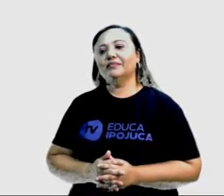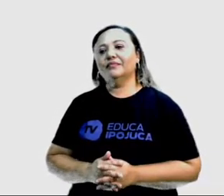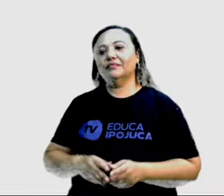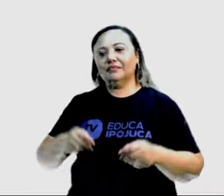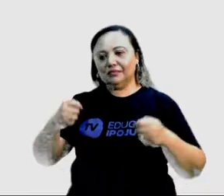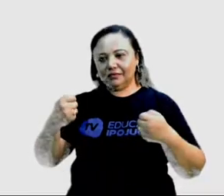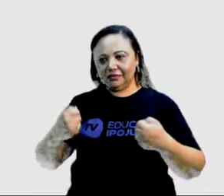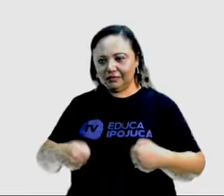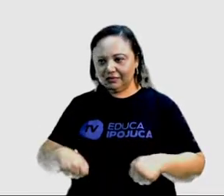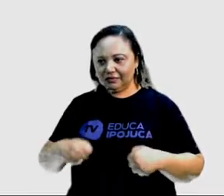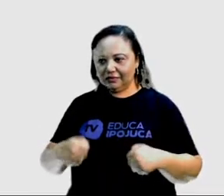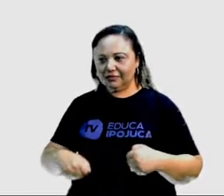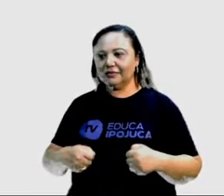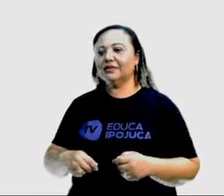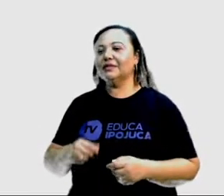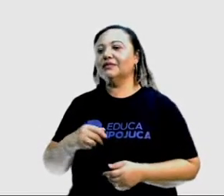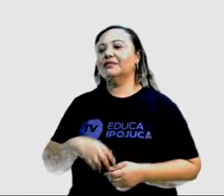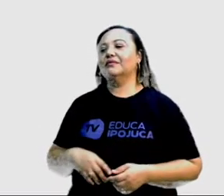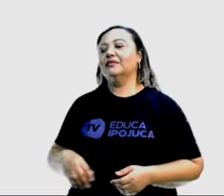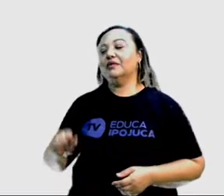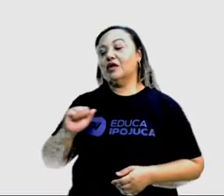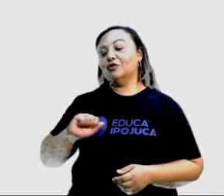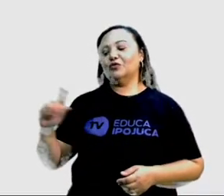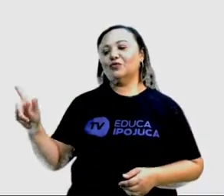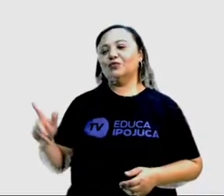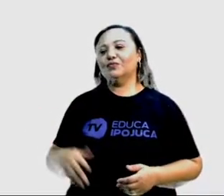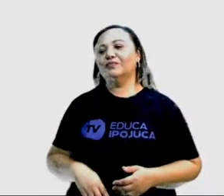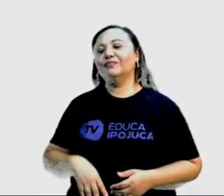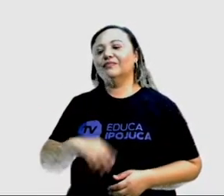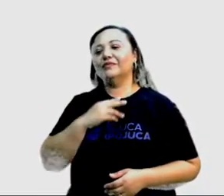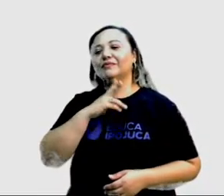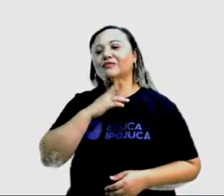Prefiro a cor azul, ela dá mais destaque.